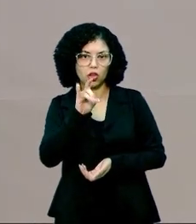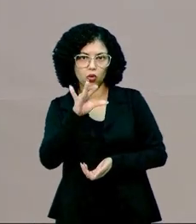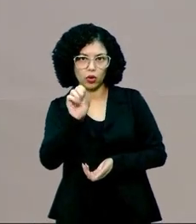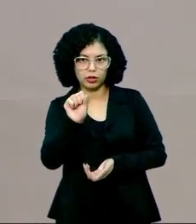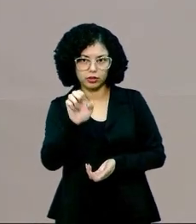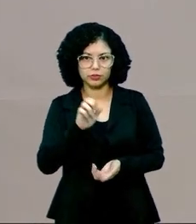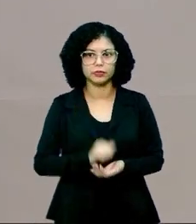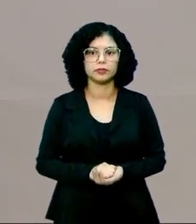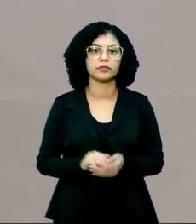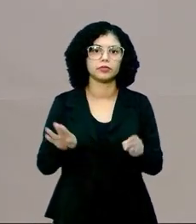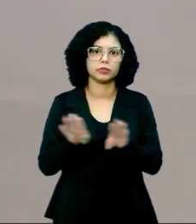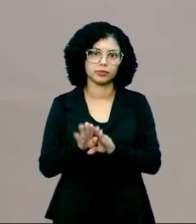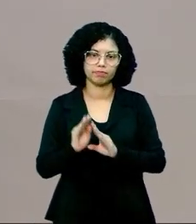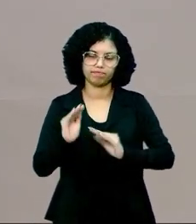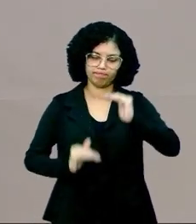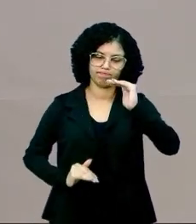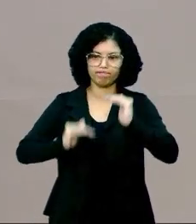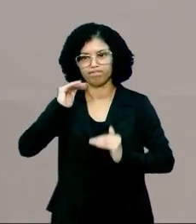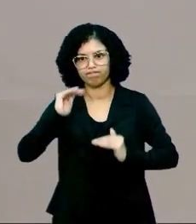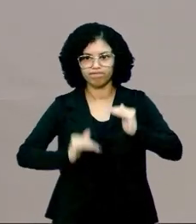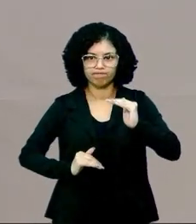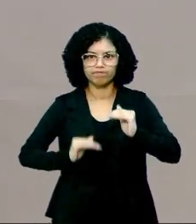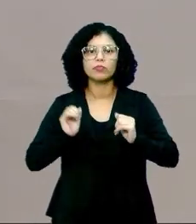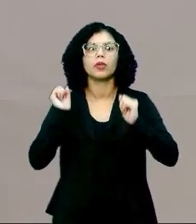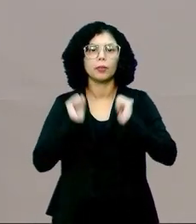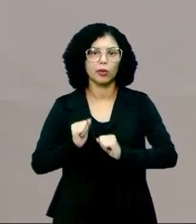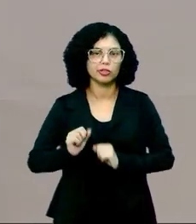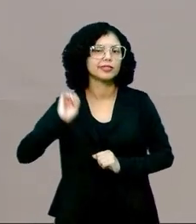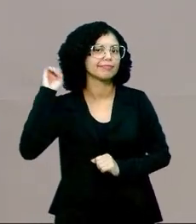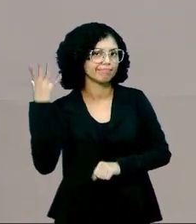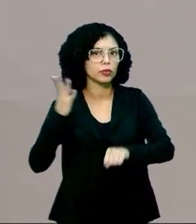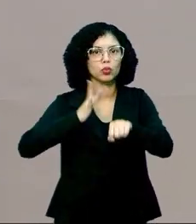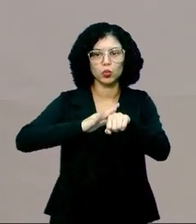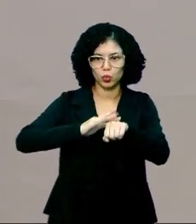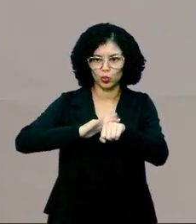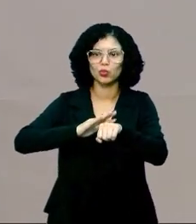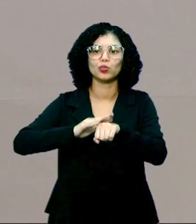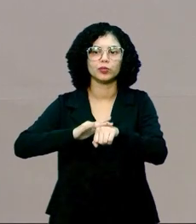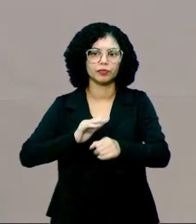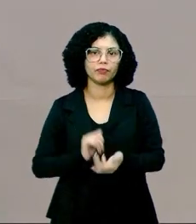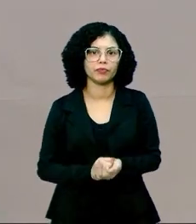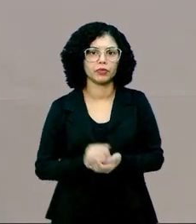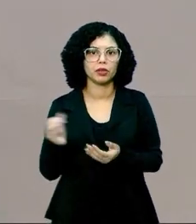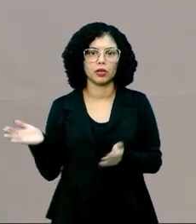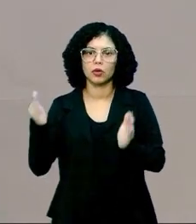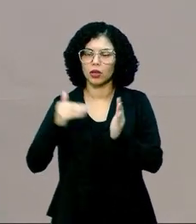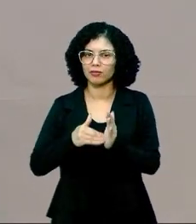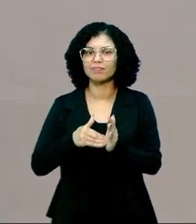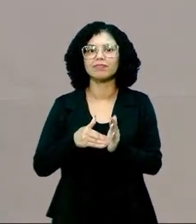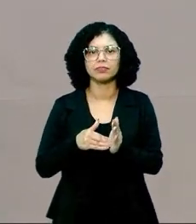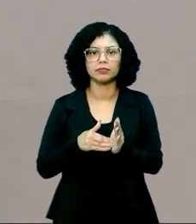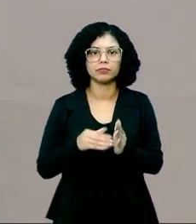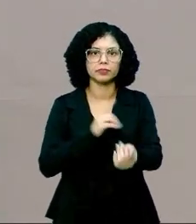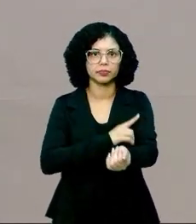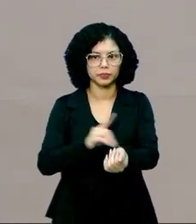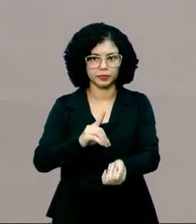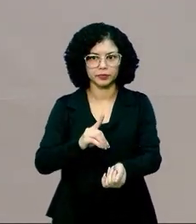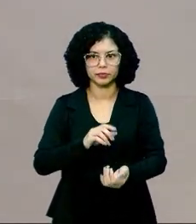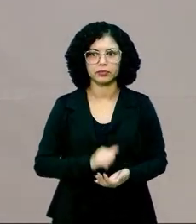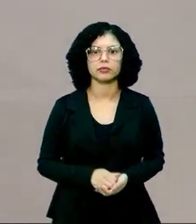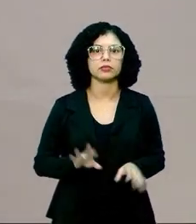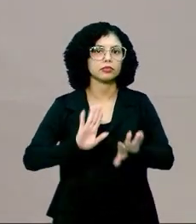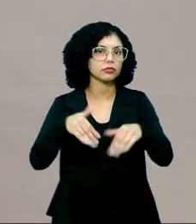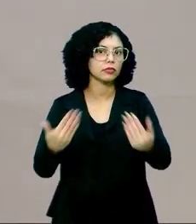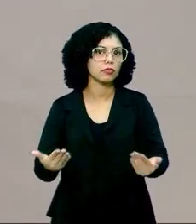desregulada no nosso organismo, ela pode ocasionar doenças, né? Podendo levar aí até diabetes. Então,